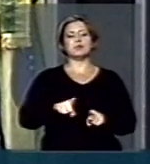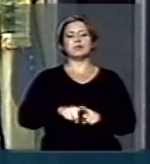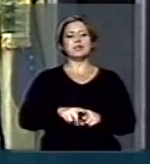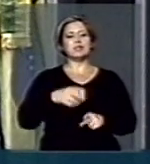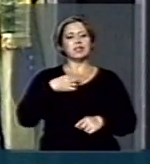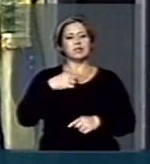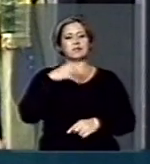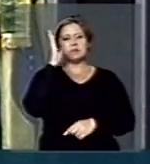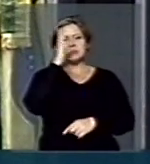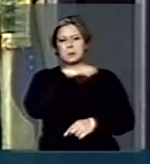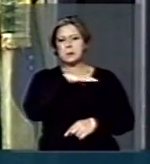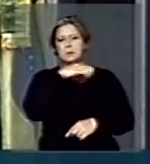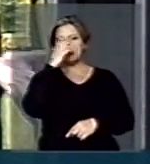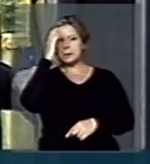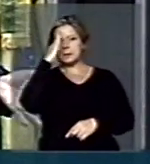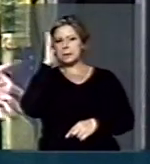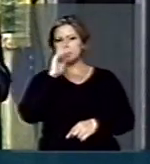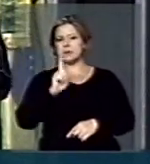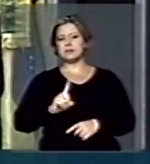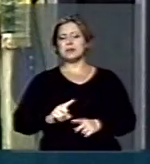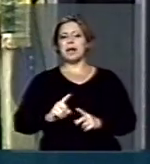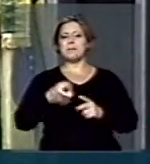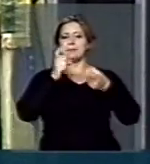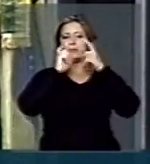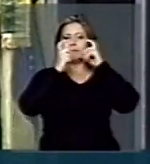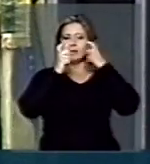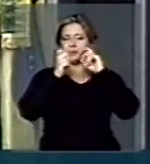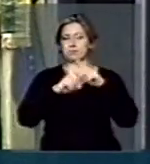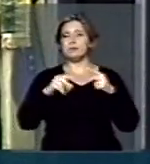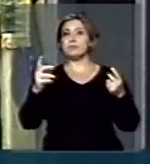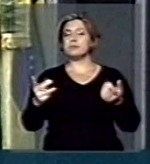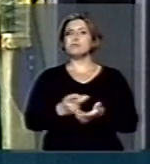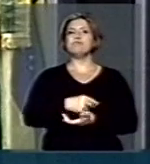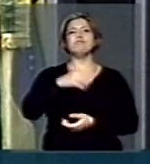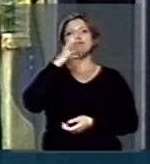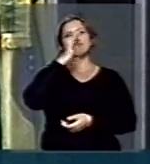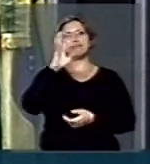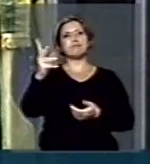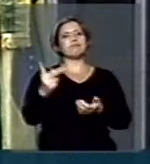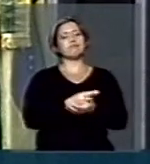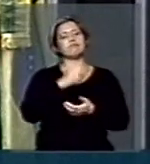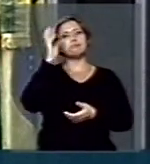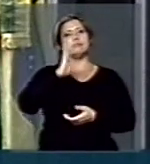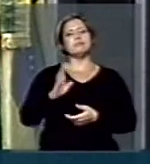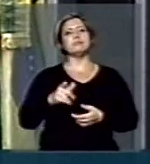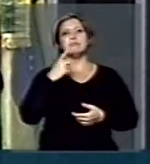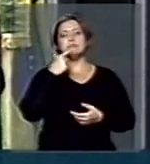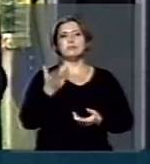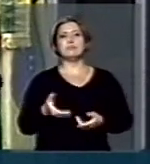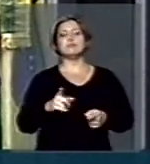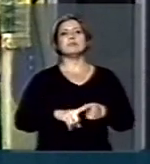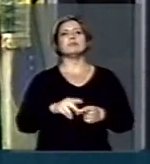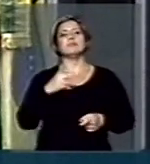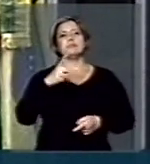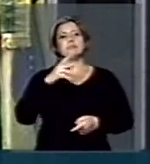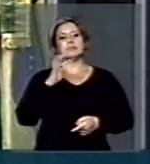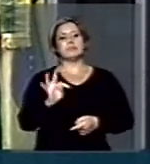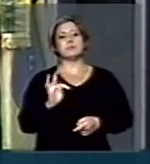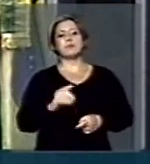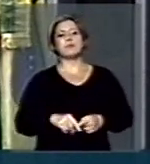administrada. Infelizmente, o que nós assistimos hoje no Brasil é que o PT,